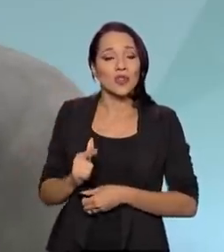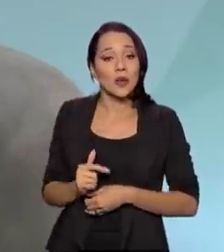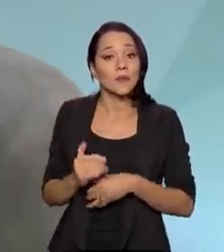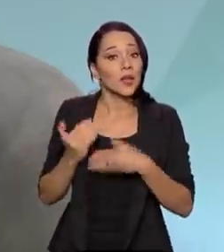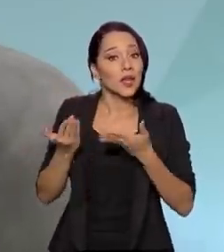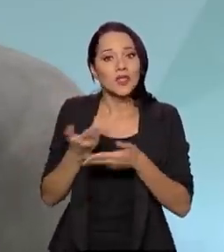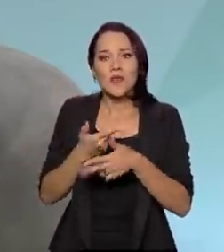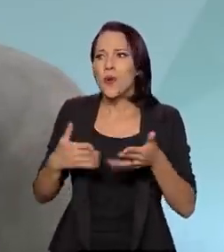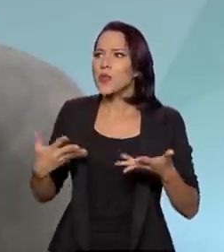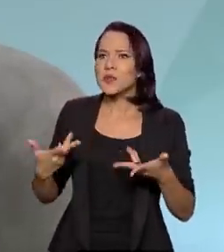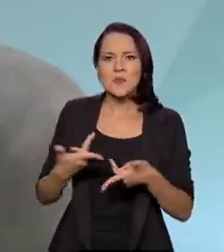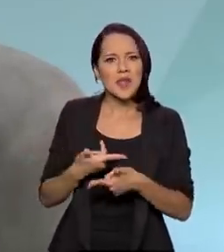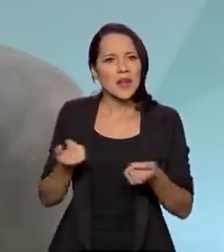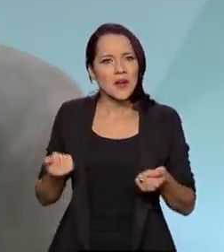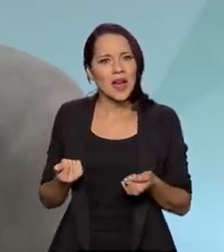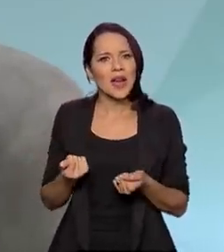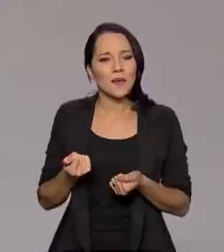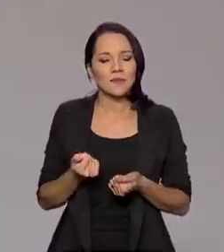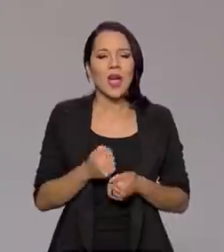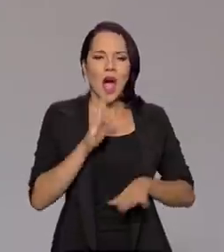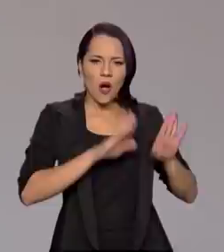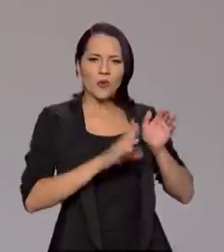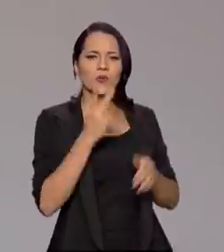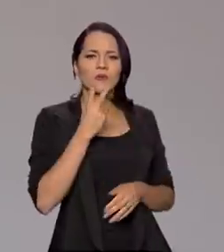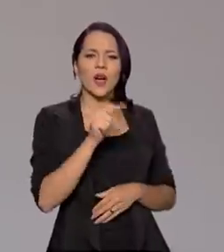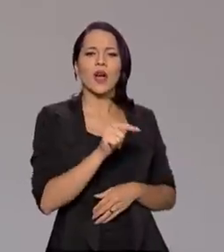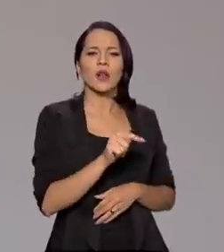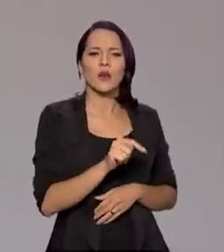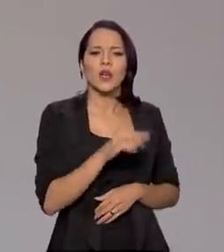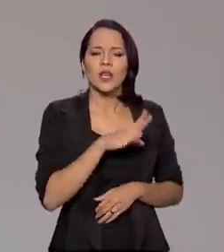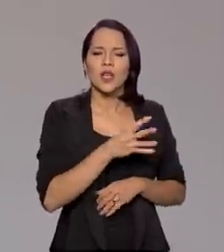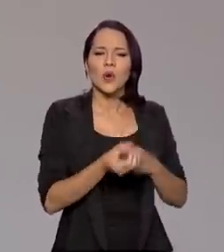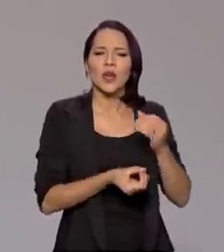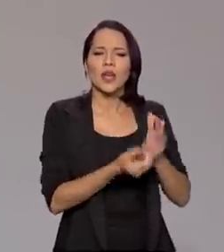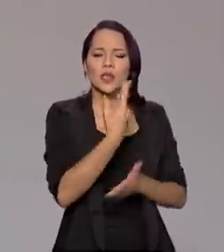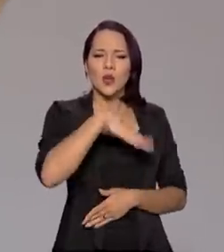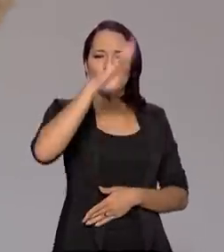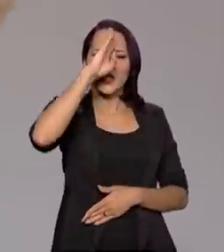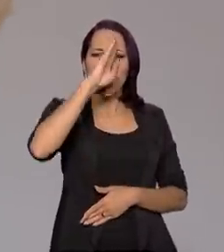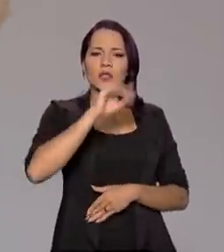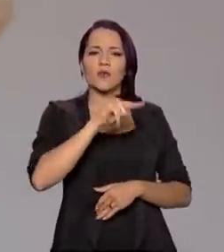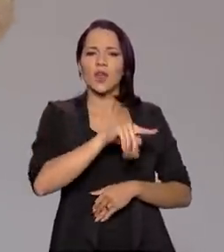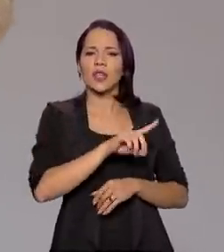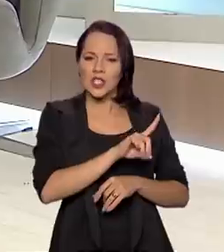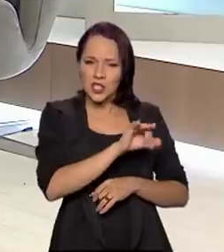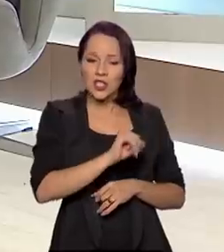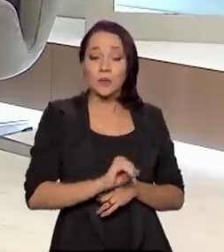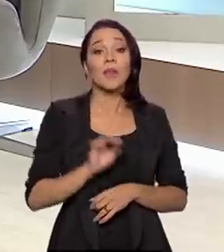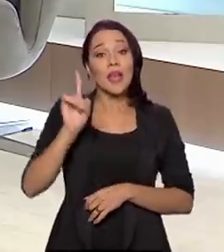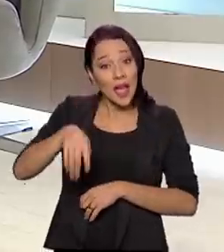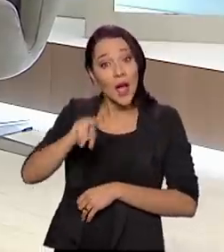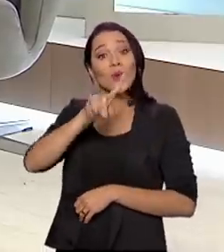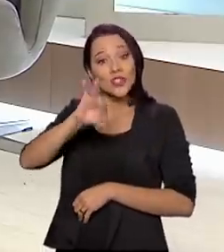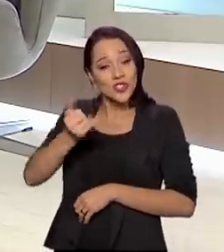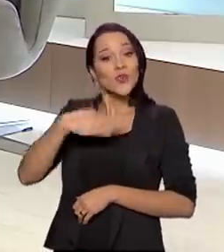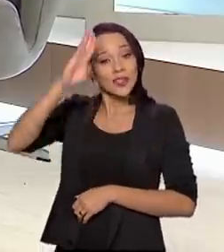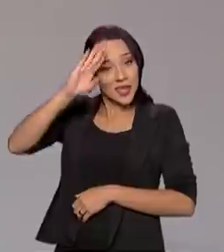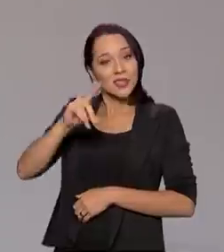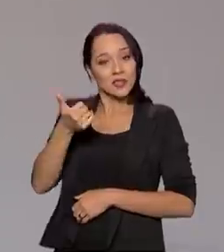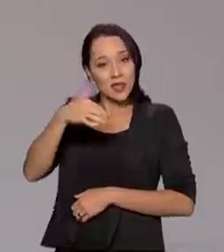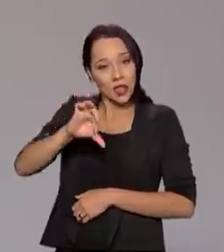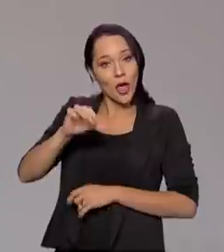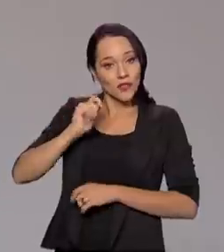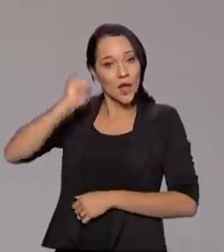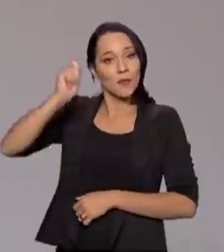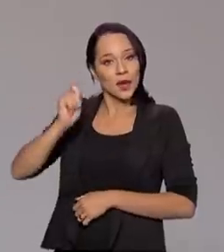é uma coisa espetacular, né? Tem havido já... Alguns historiadores apontam o nascimento do Exército nesse episódio, É o dia do Exército, 19 de abril, né?